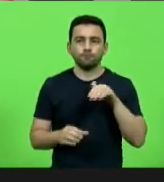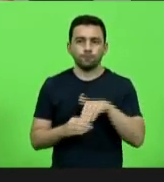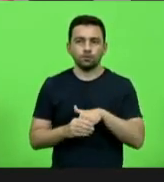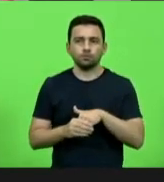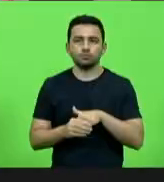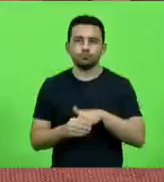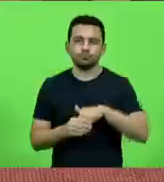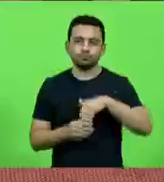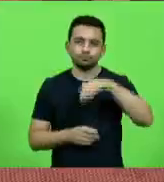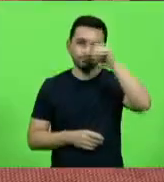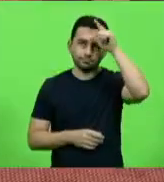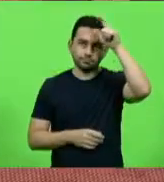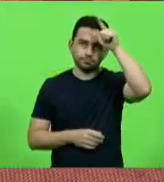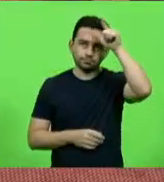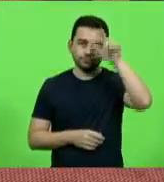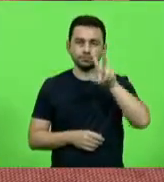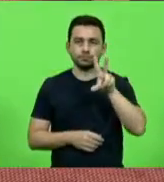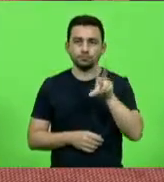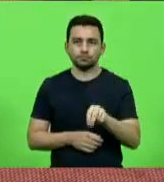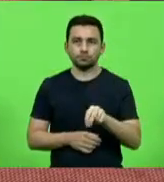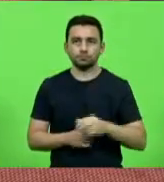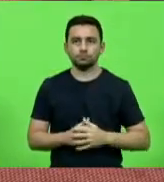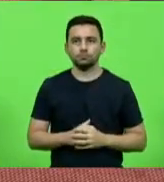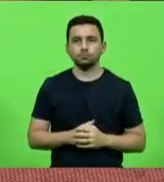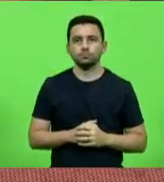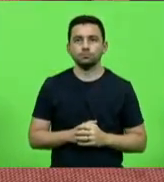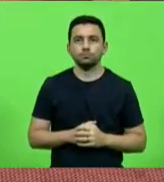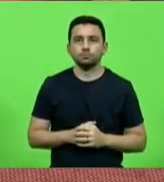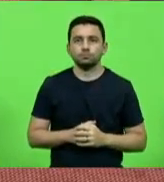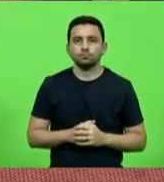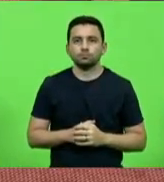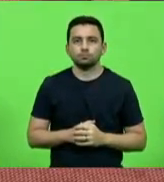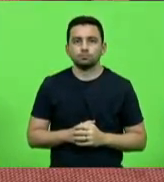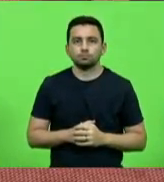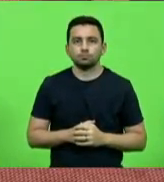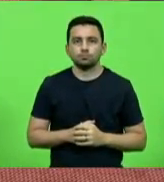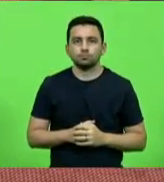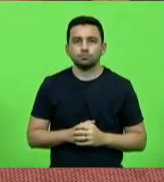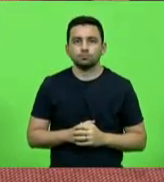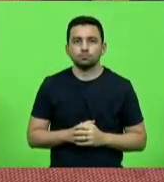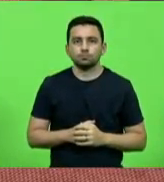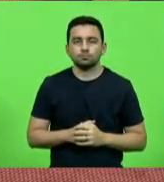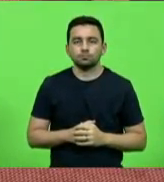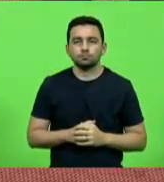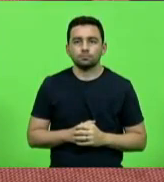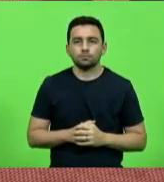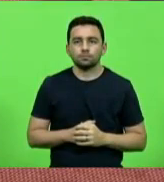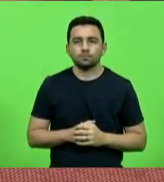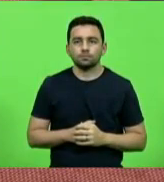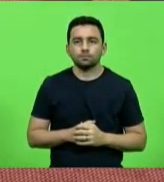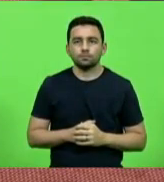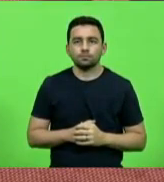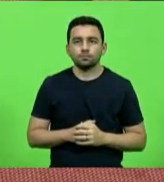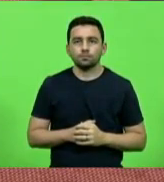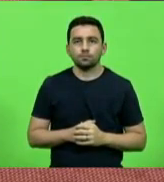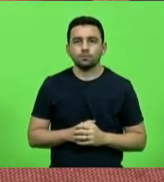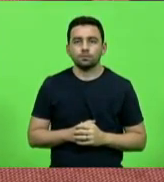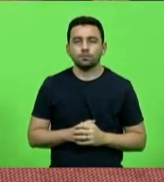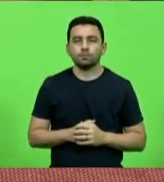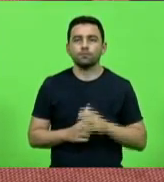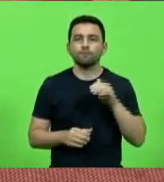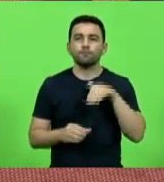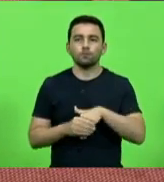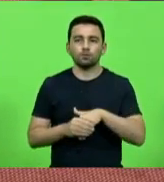Lima? Voto não, secretário. Deputado Sargento Lima, vota não, senhor presidente. Como vota o deputado